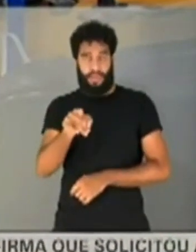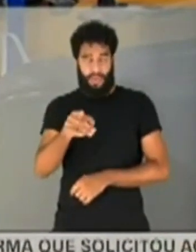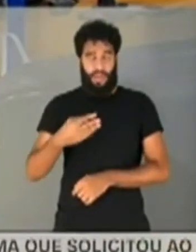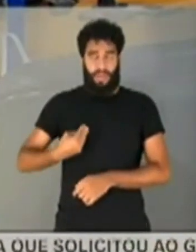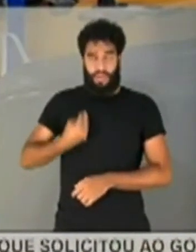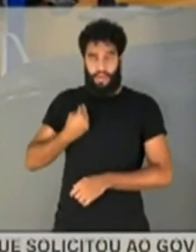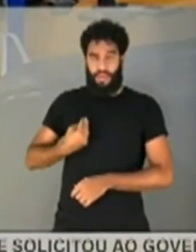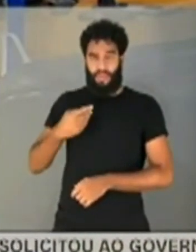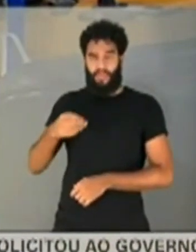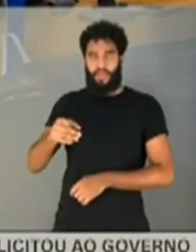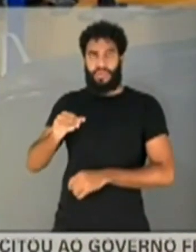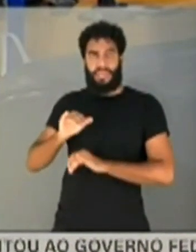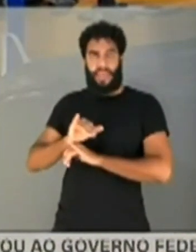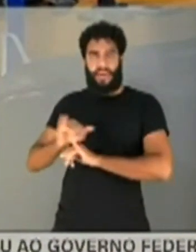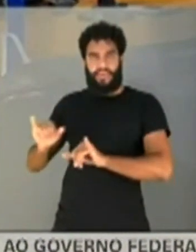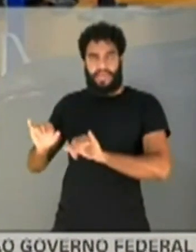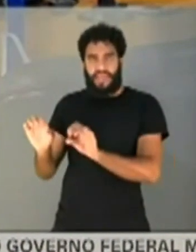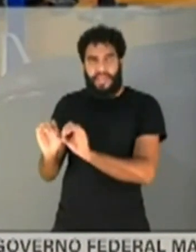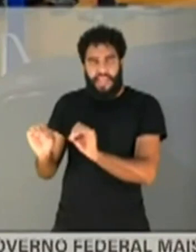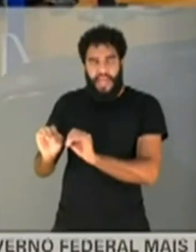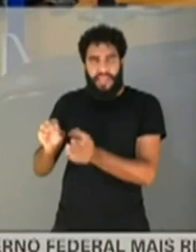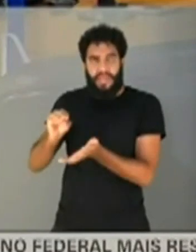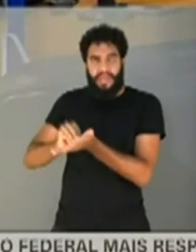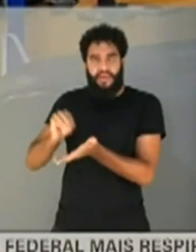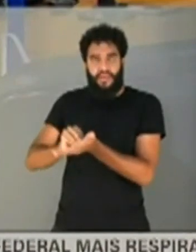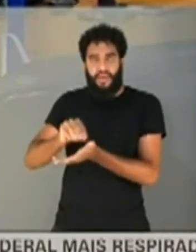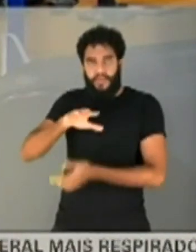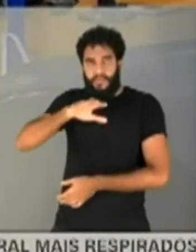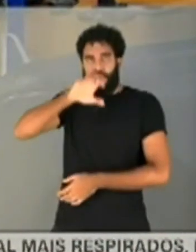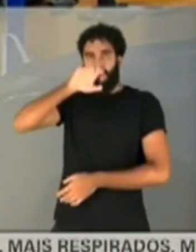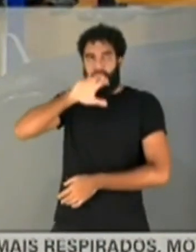não informou a ela da falta de oxigênio?